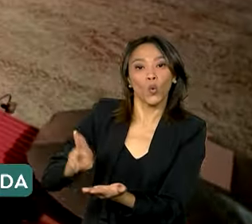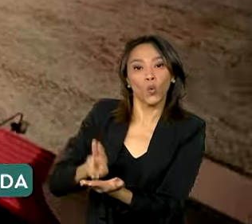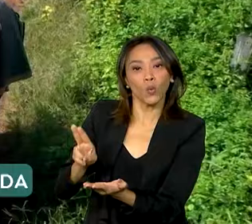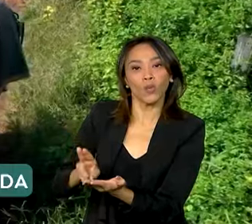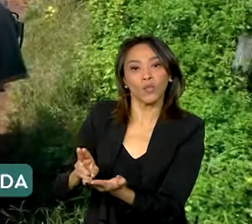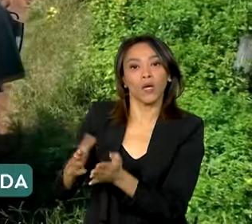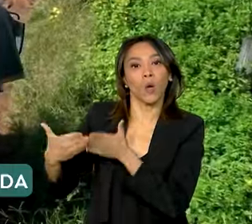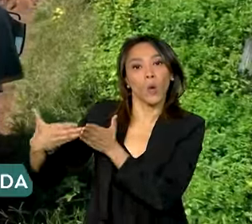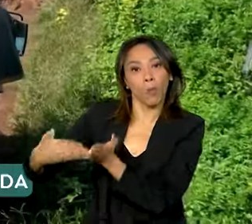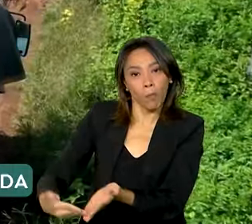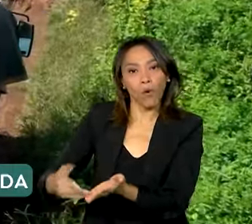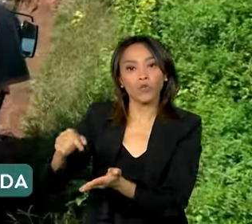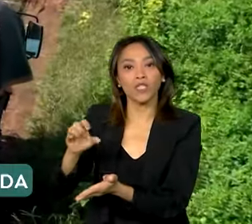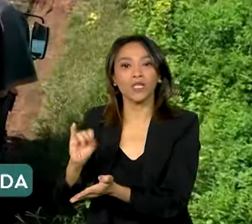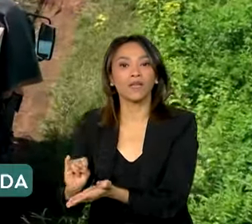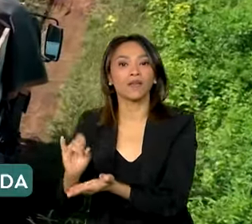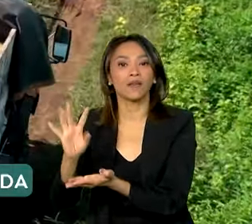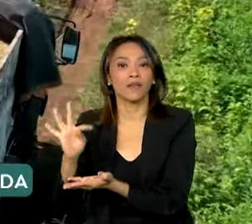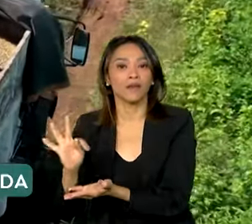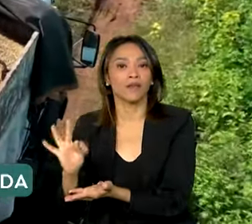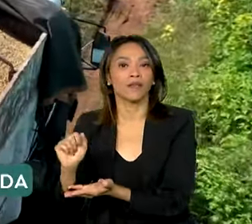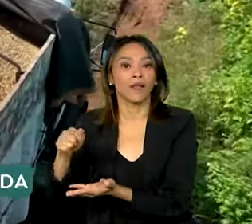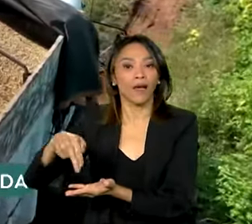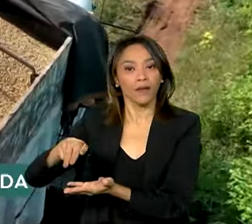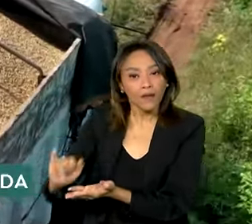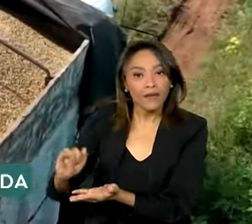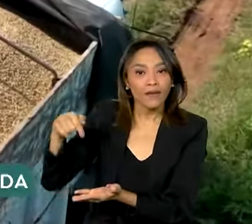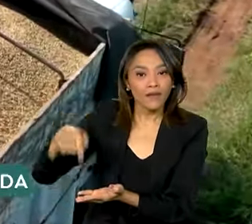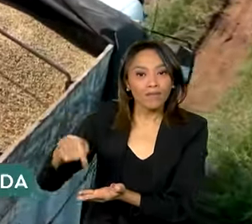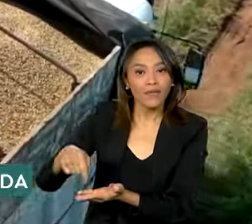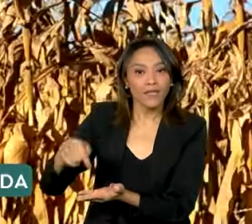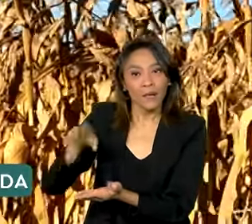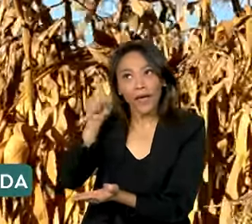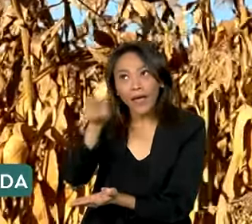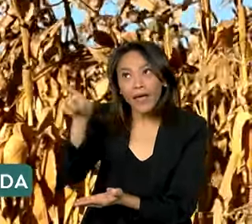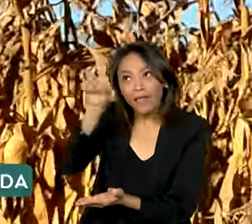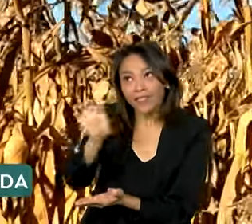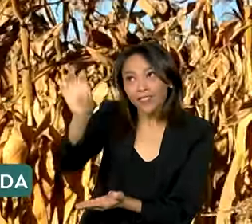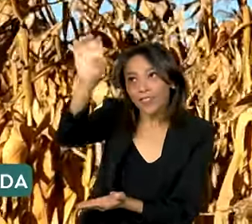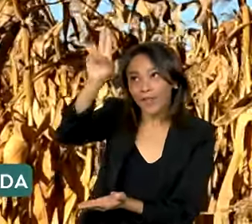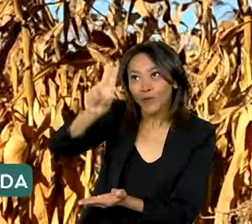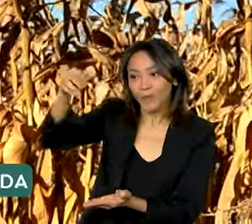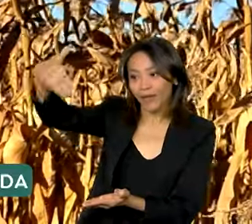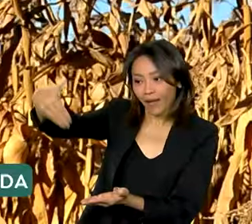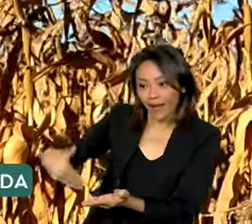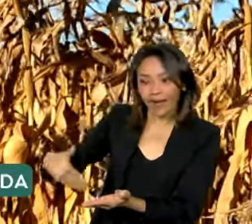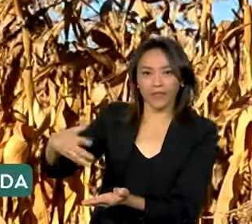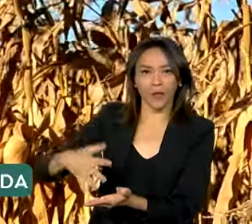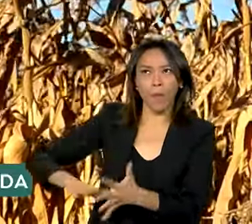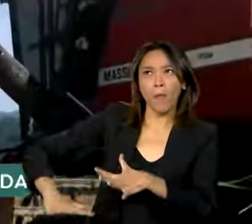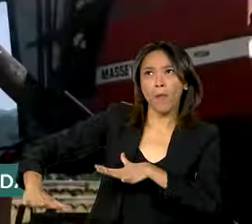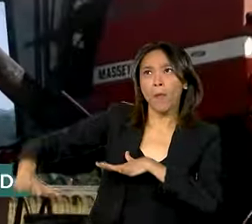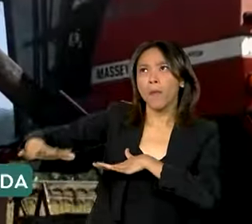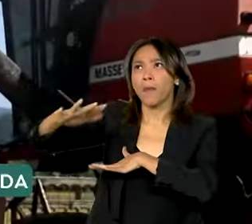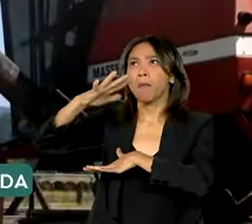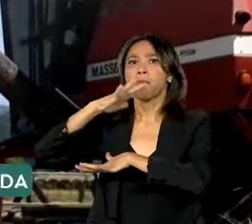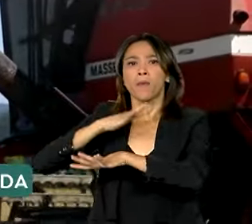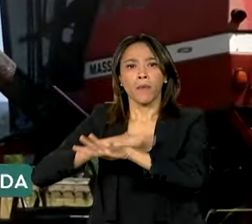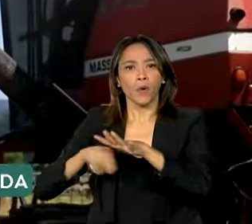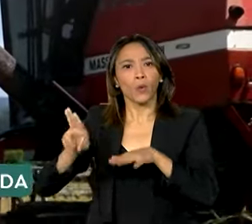nada foi movimentado para os portos dos distantes, por exemplo. Então, com esse crescimento da movimentação desses portos,